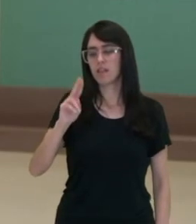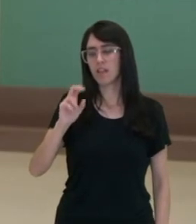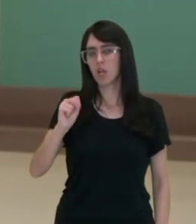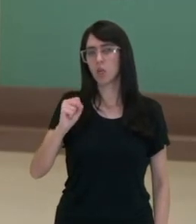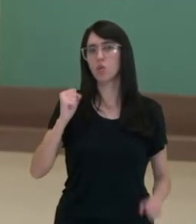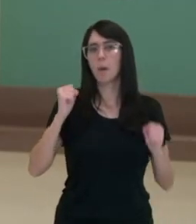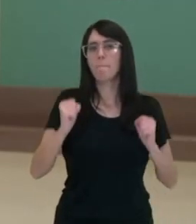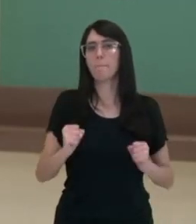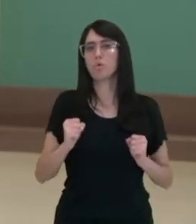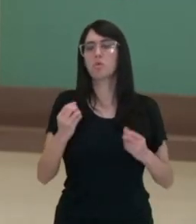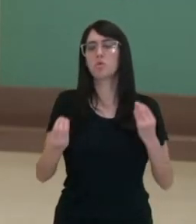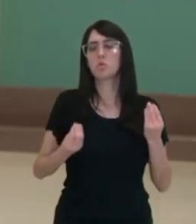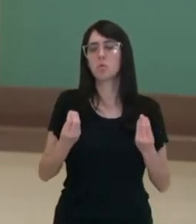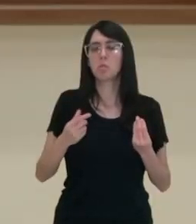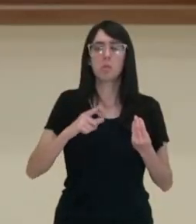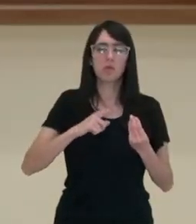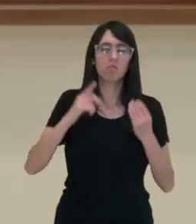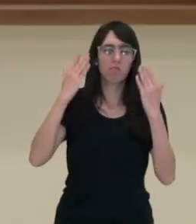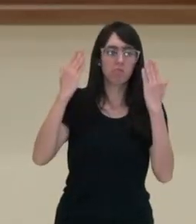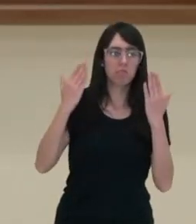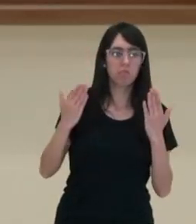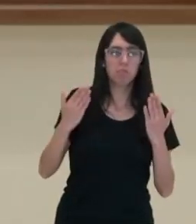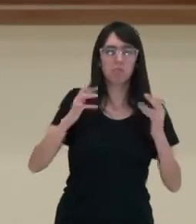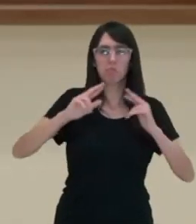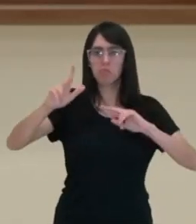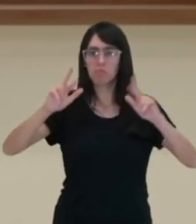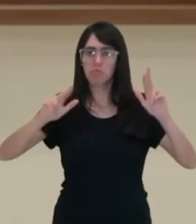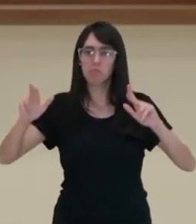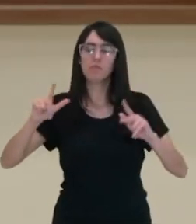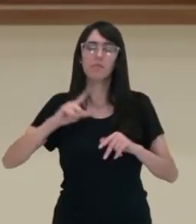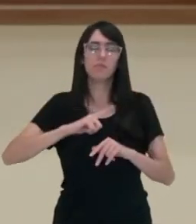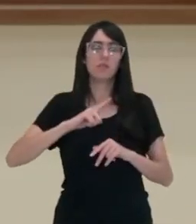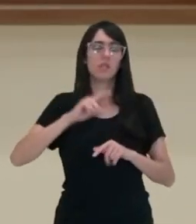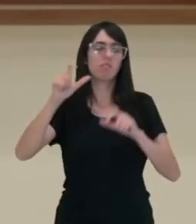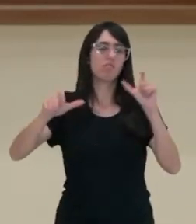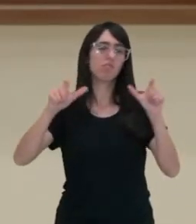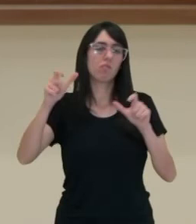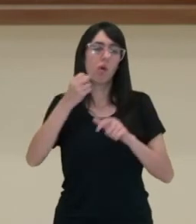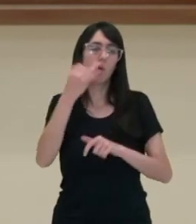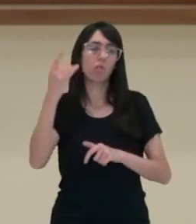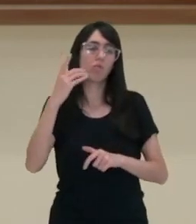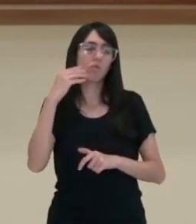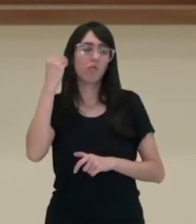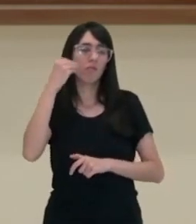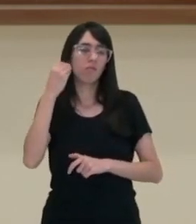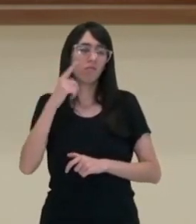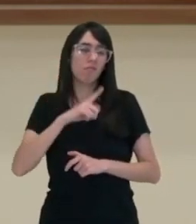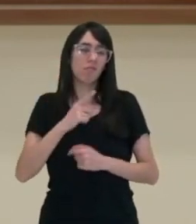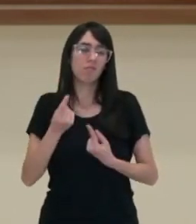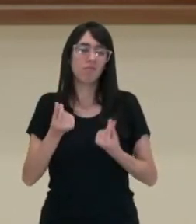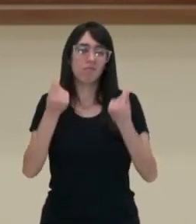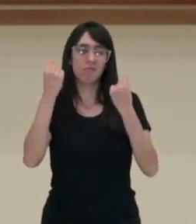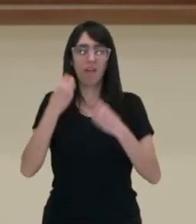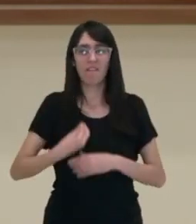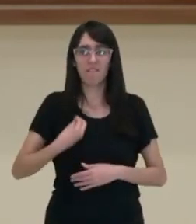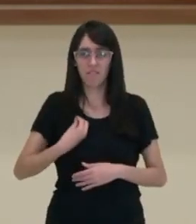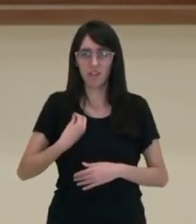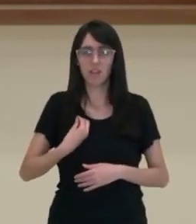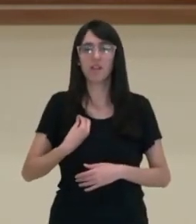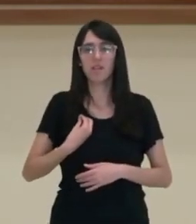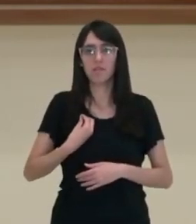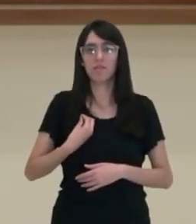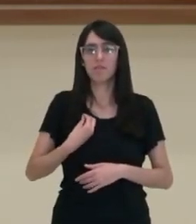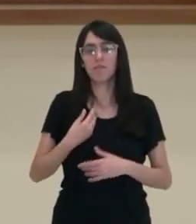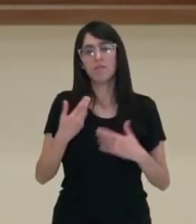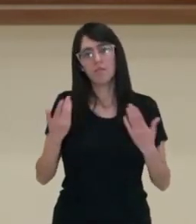analisa as desigualdades entre os sujeitos, também com as suas posições de privilégio. Então ele trabalha um pouco de